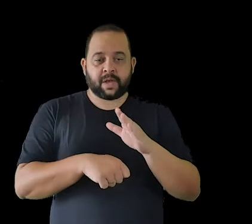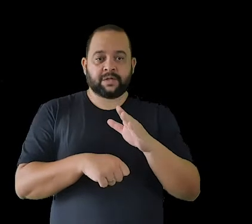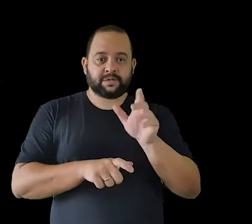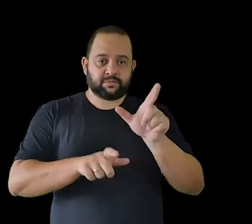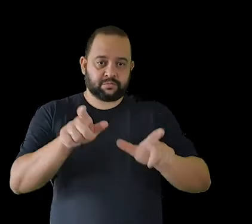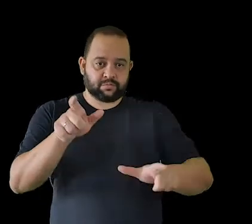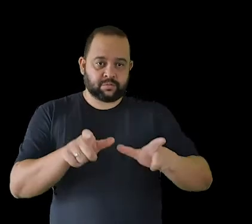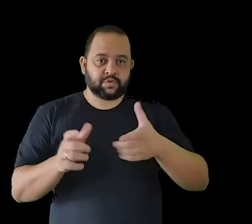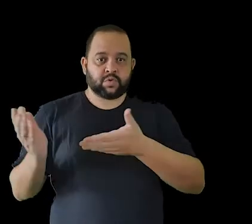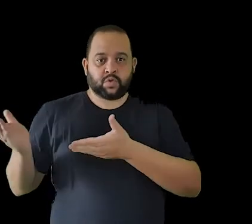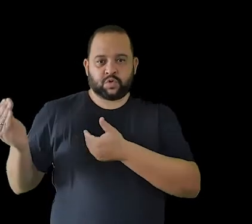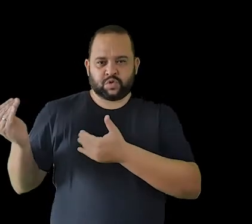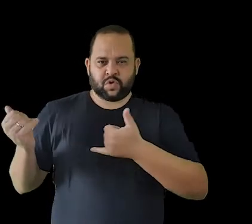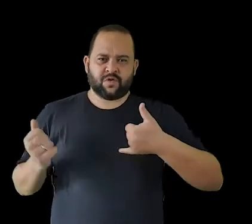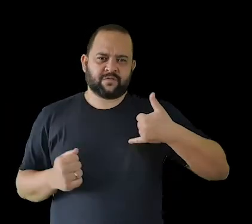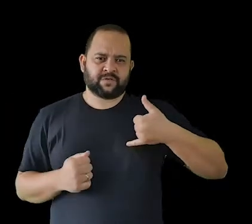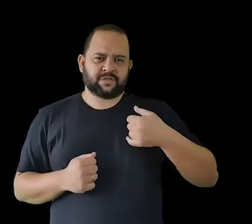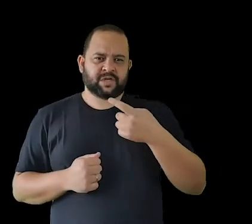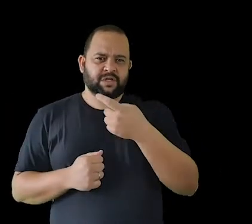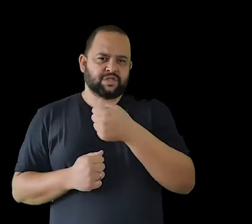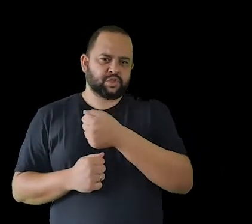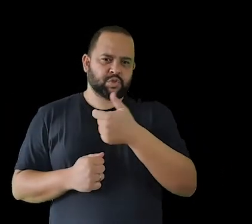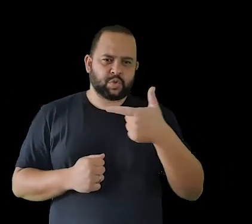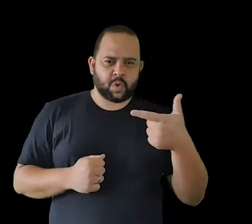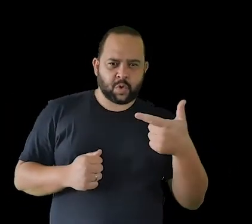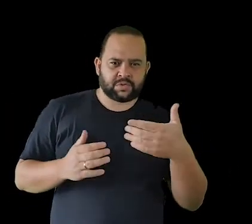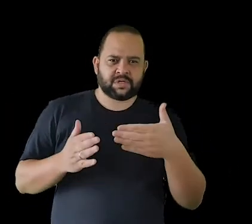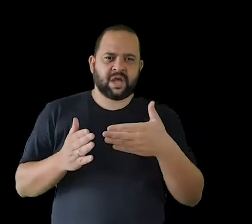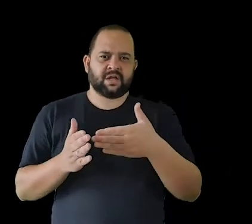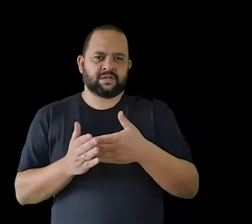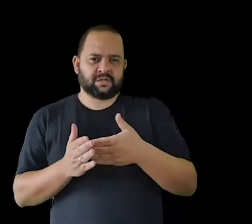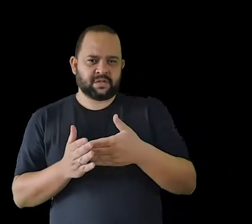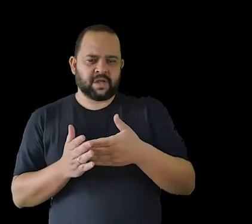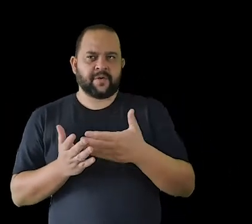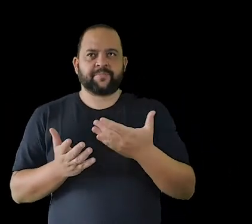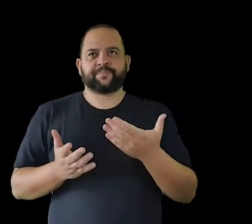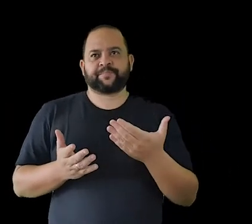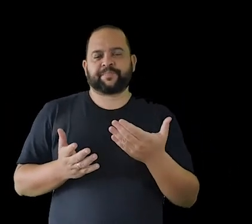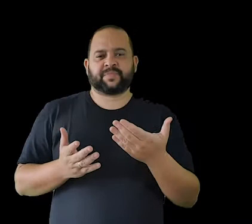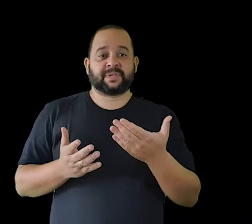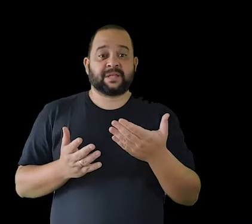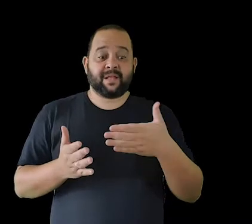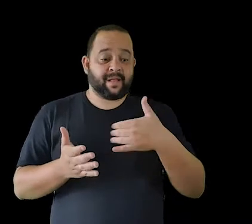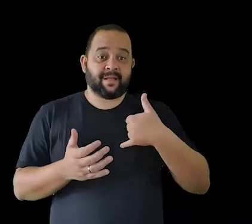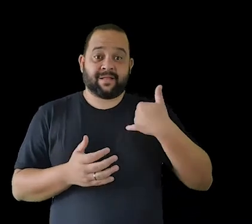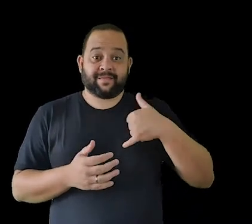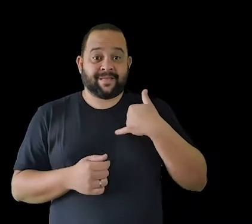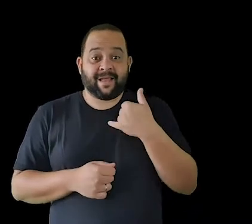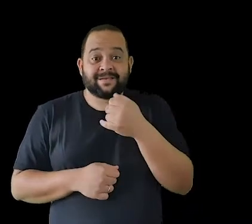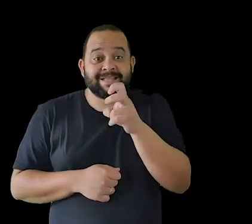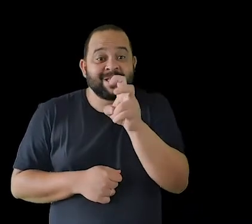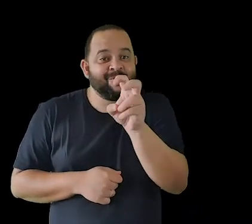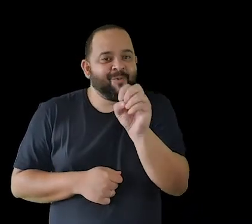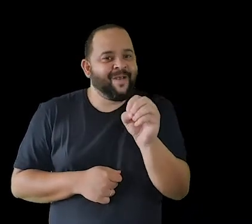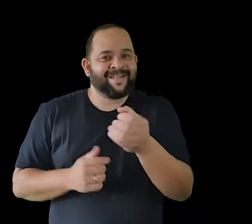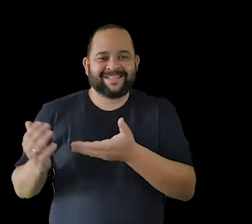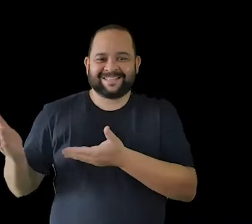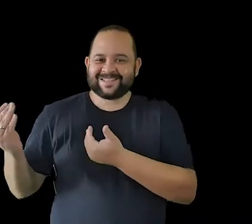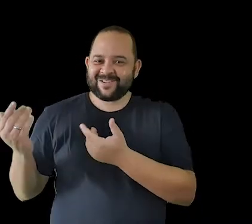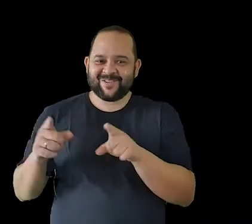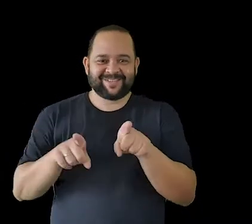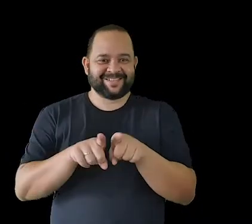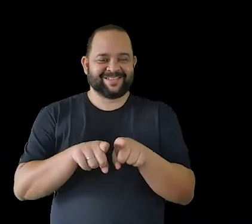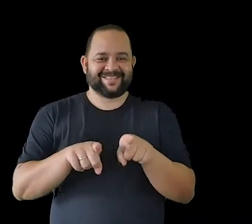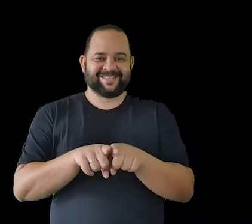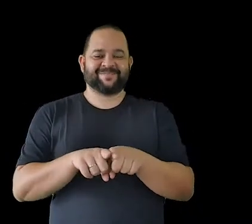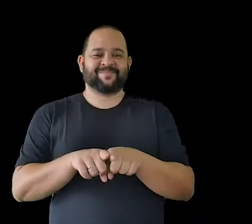juventude, adolescência, 12, 13, 14 anos, até jovens de 45, 50 anos. E eu pulei o